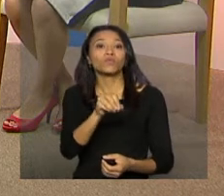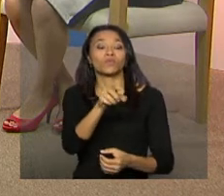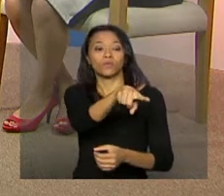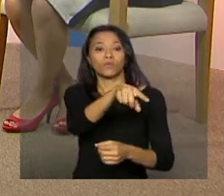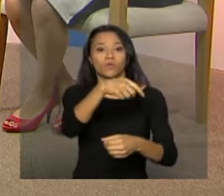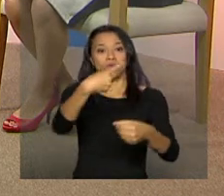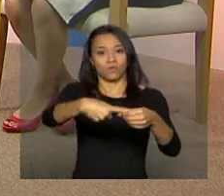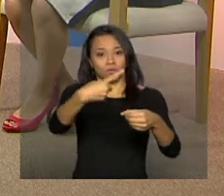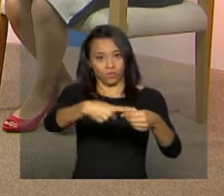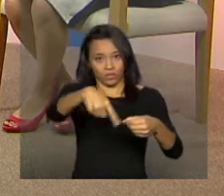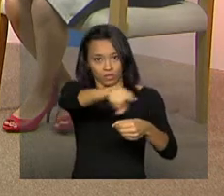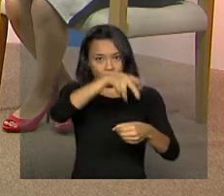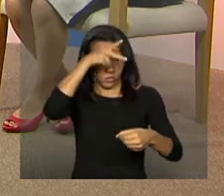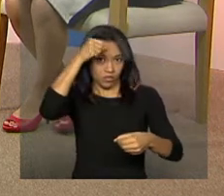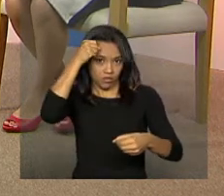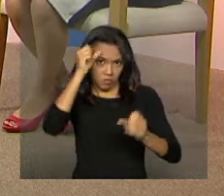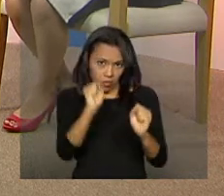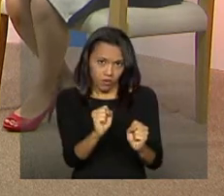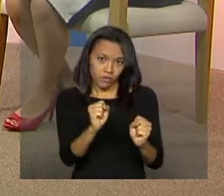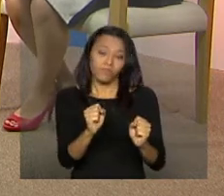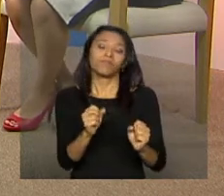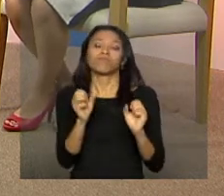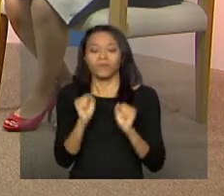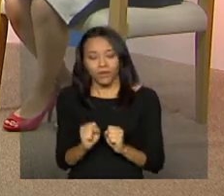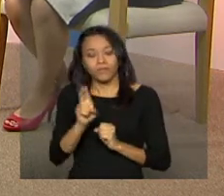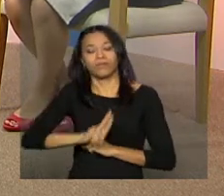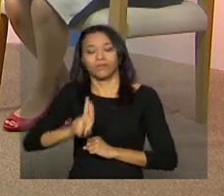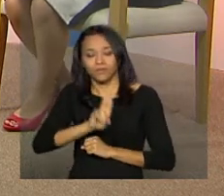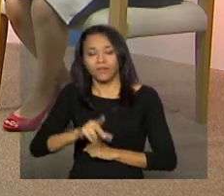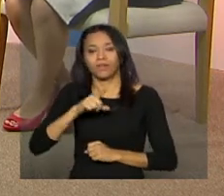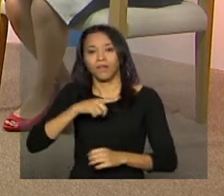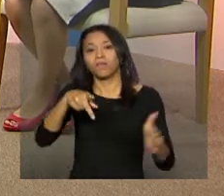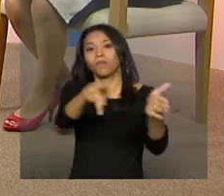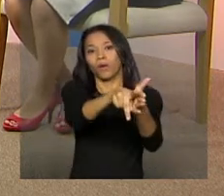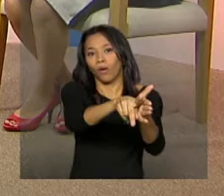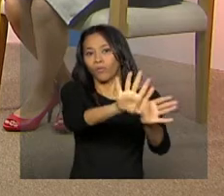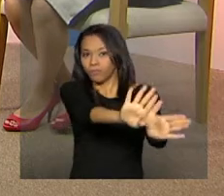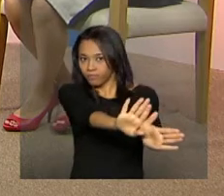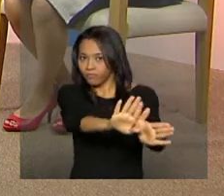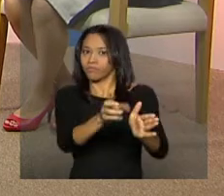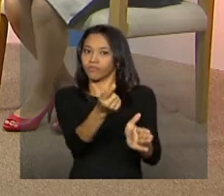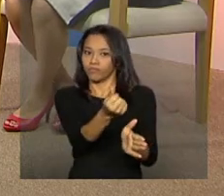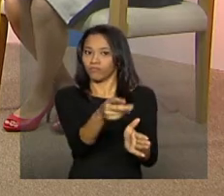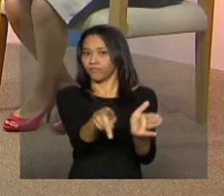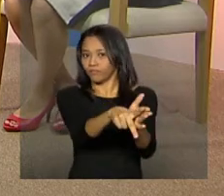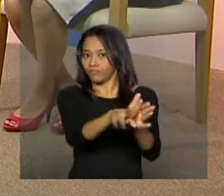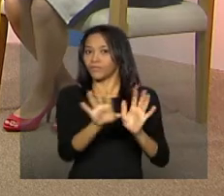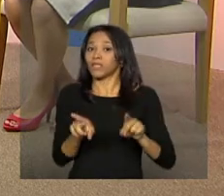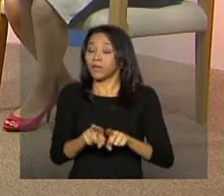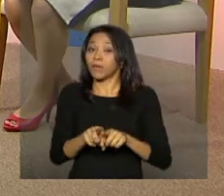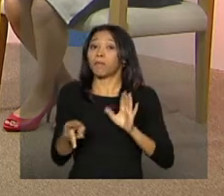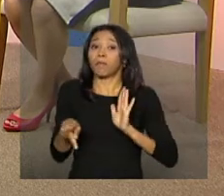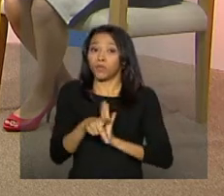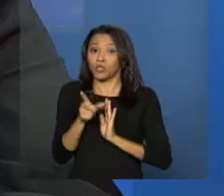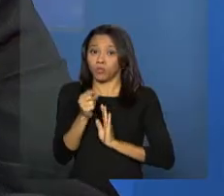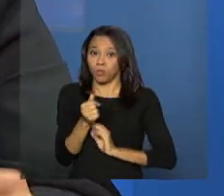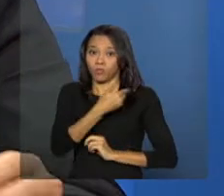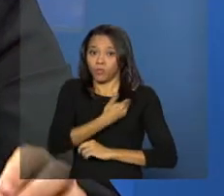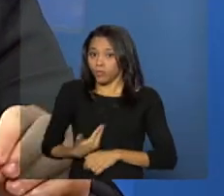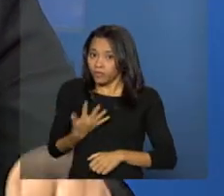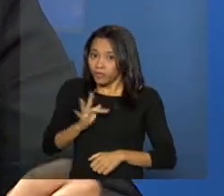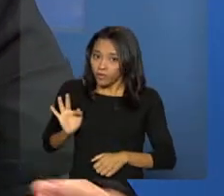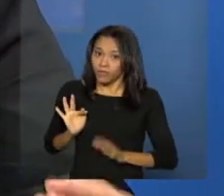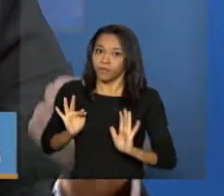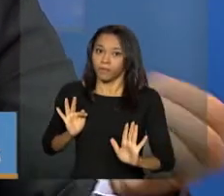recursos do Fundo Municipal de Assistência Social, existem recursos próprios do município, do Estado e da União. No âmbito da União, isso é mais que claro que